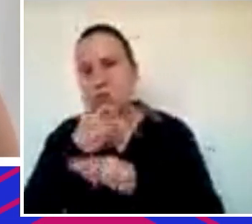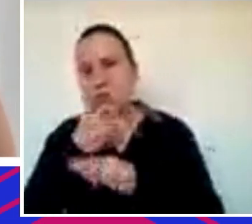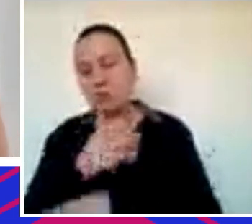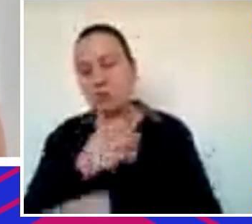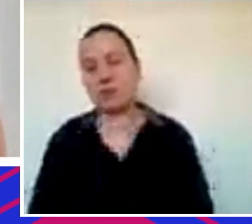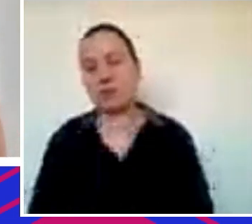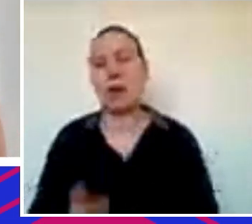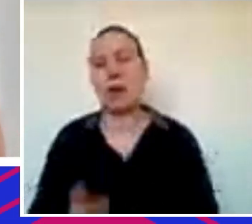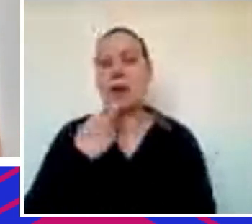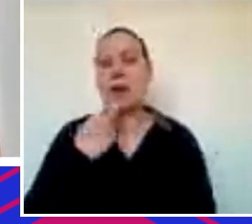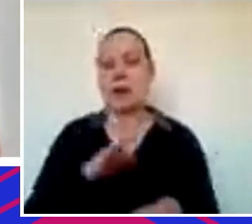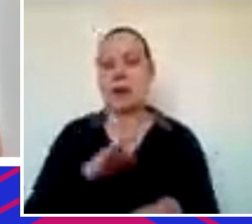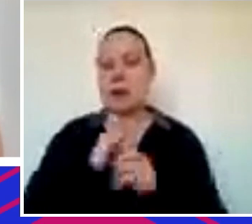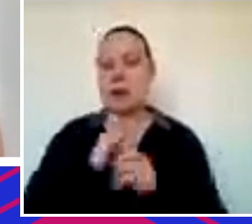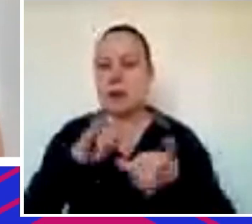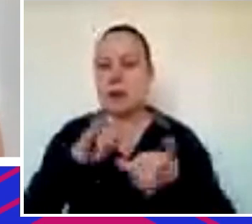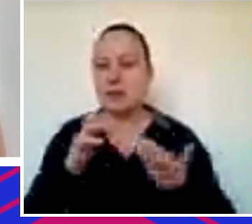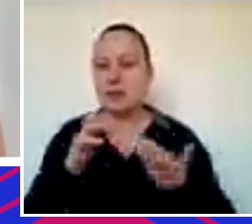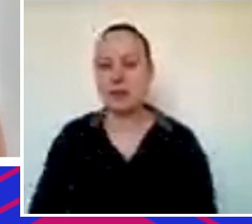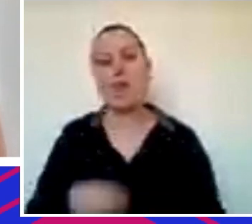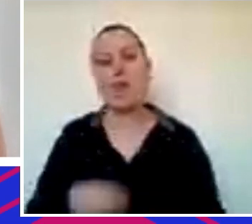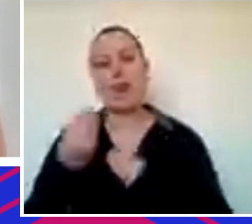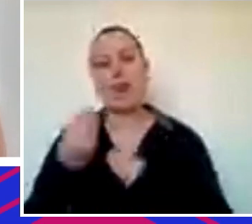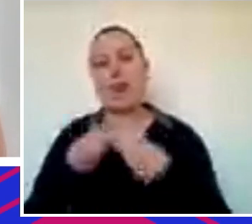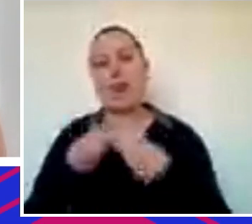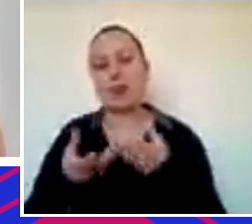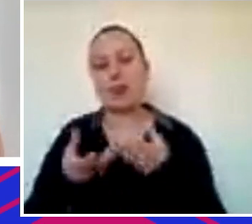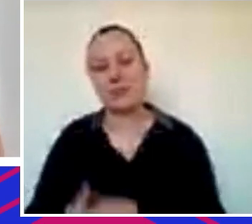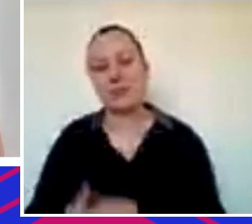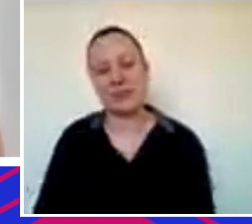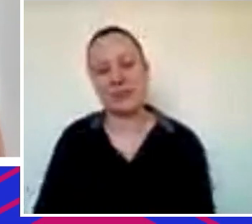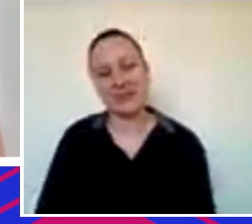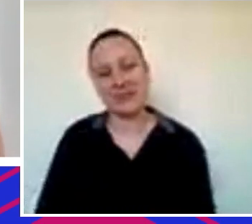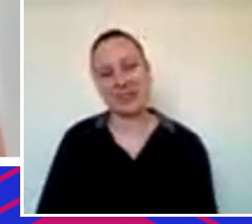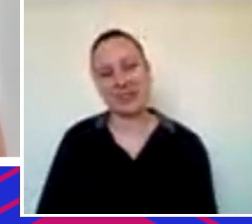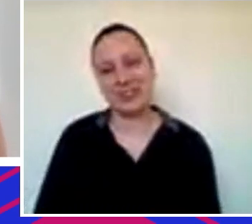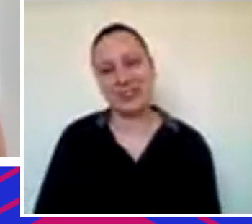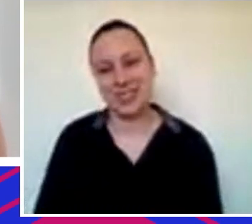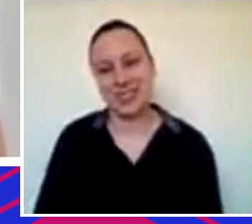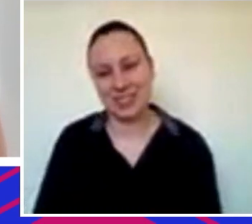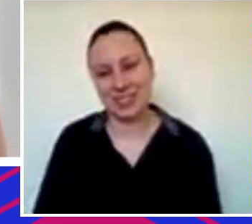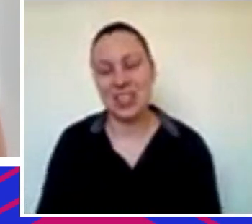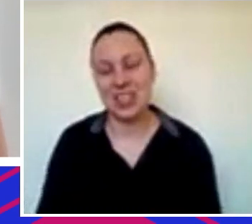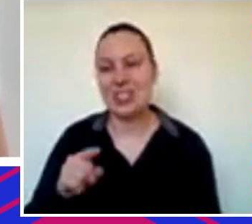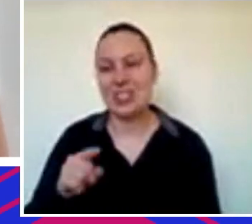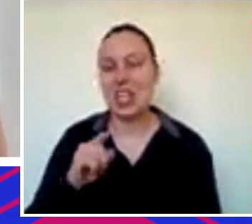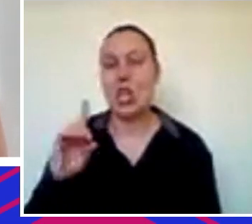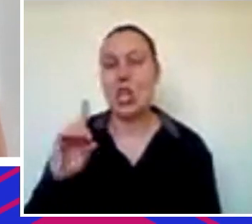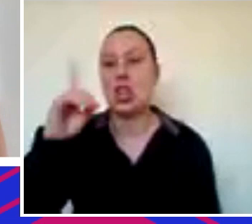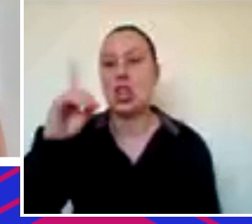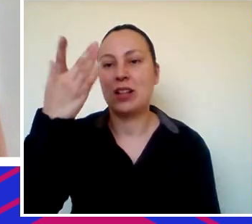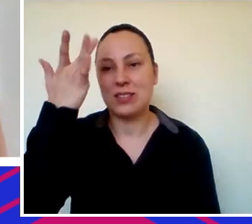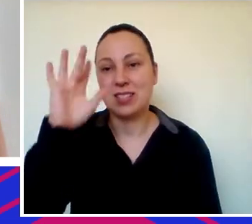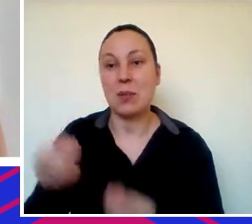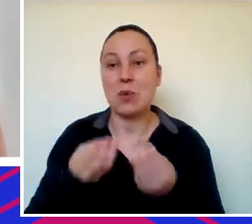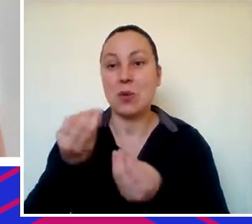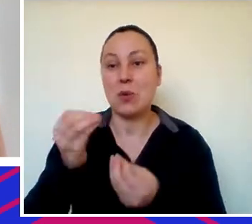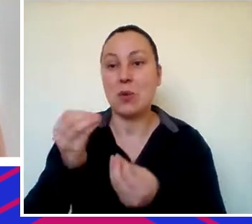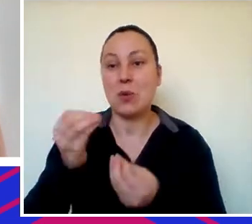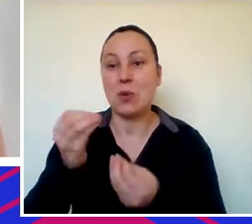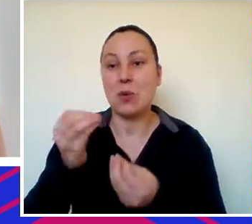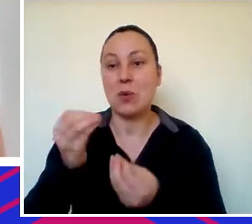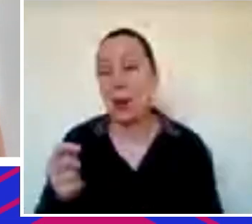deixa aí acho que quero começar com o Bruno como empreendedor Bruno quem olha e vê que você já levantou centenas de milhões de dólares não sabe se começou do zero